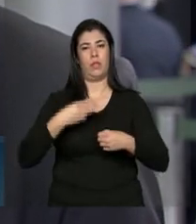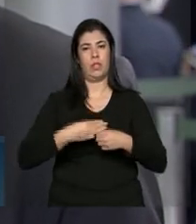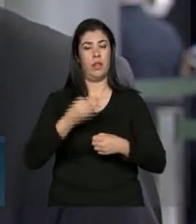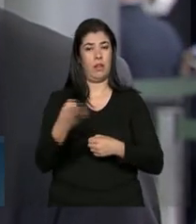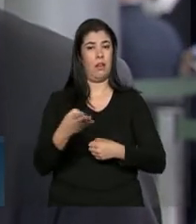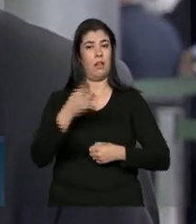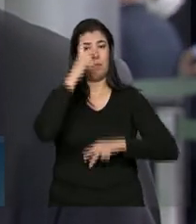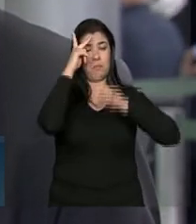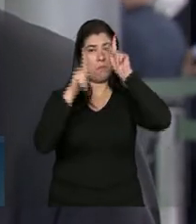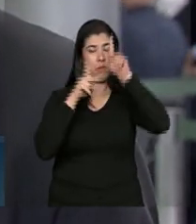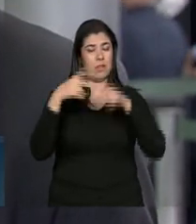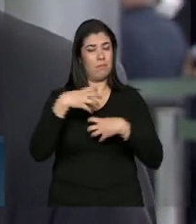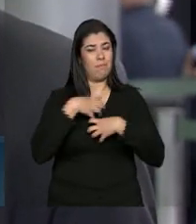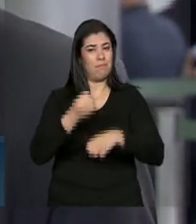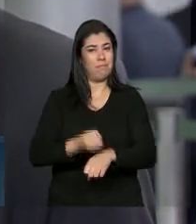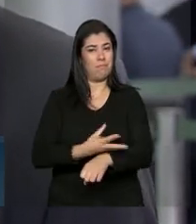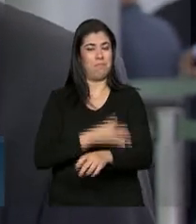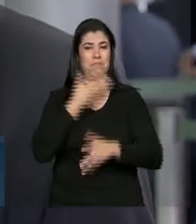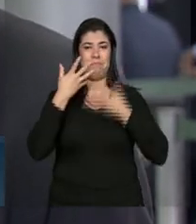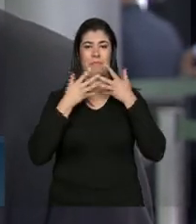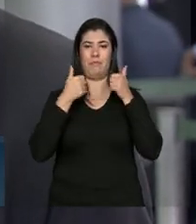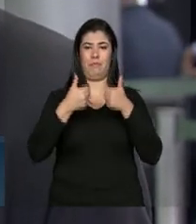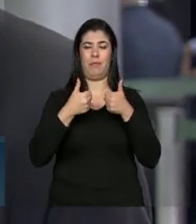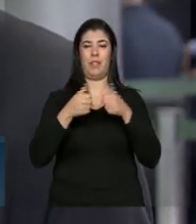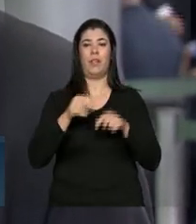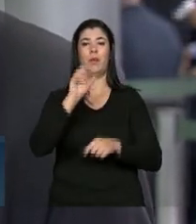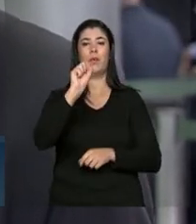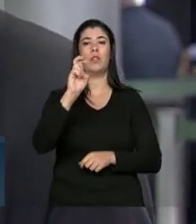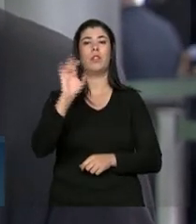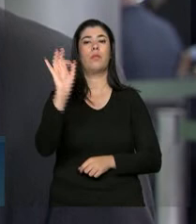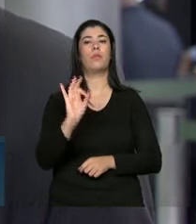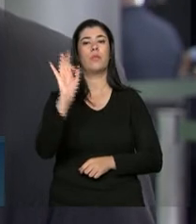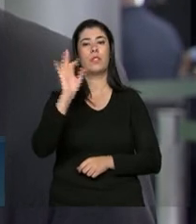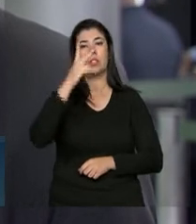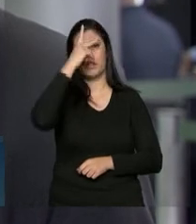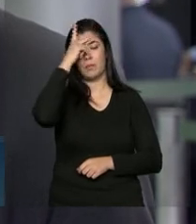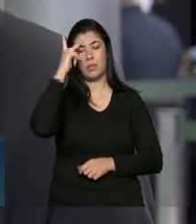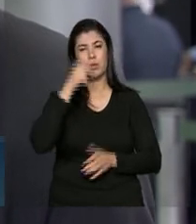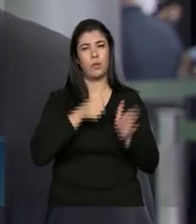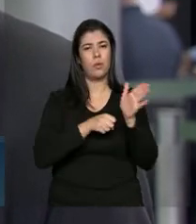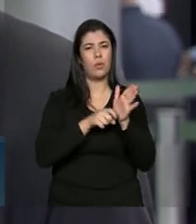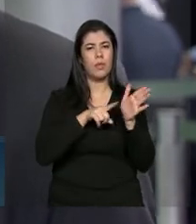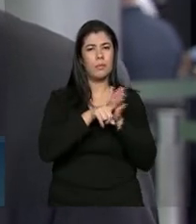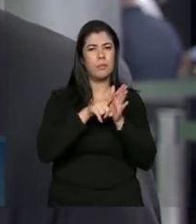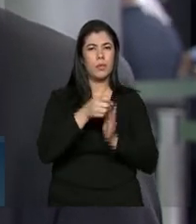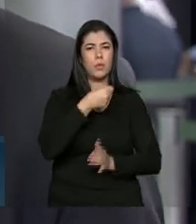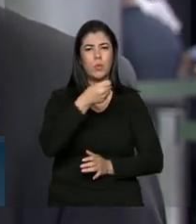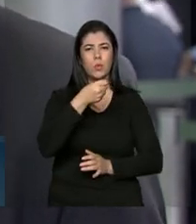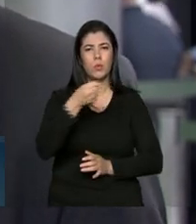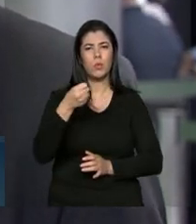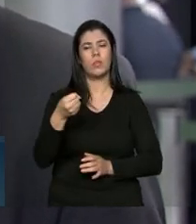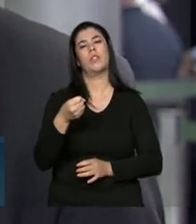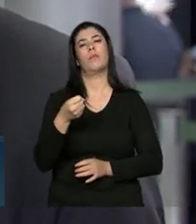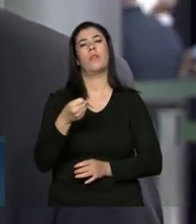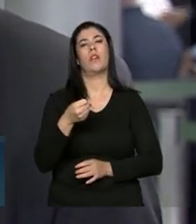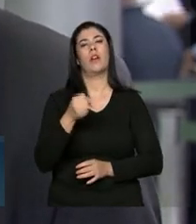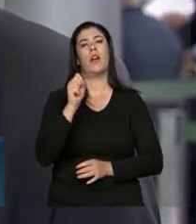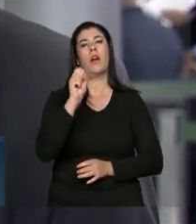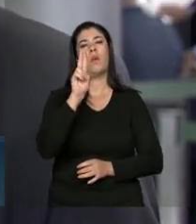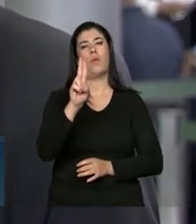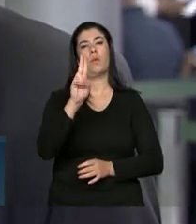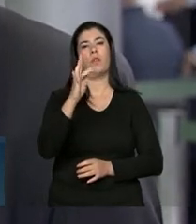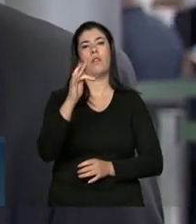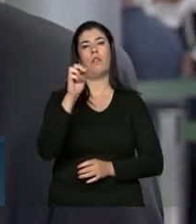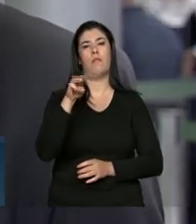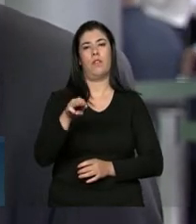muito satisfeita com o atendimento deles. 85% das pessoas que foram entrevistadas pela Universidade Federal de Minas Gerais dizem que